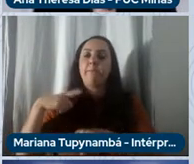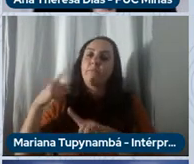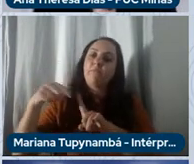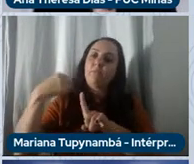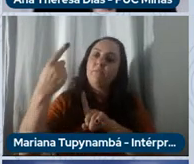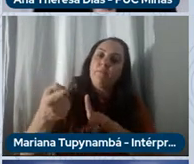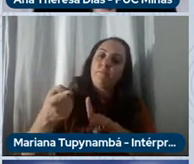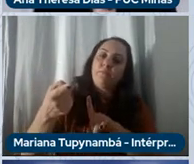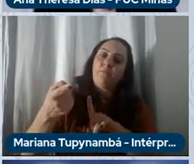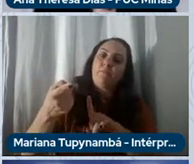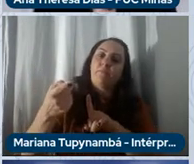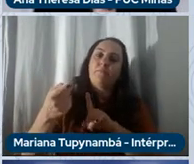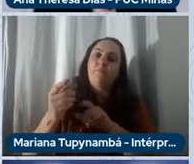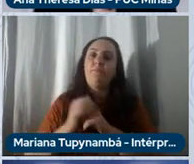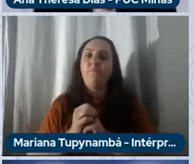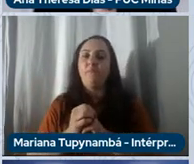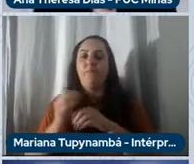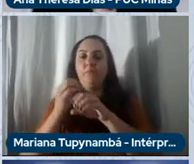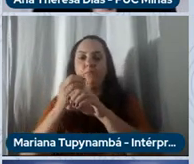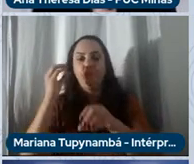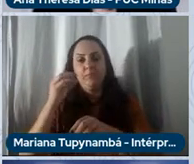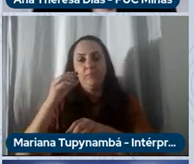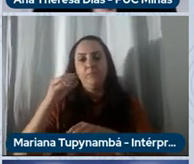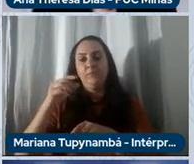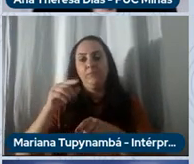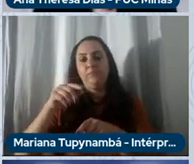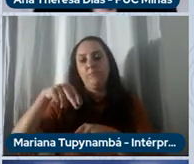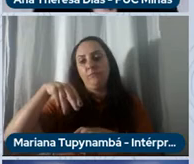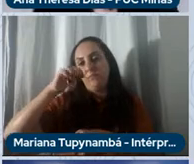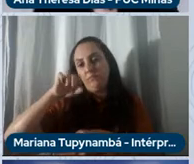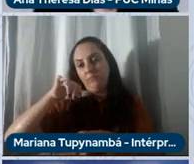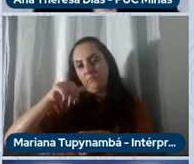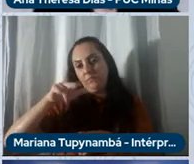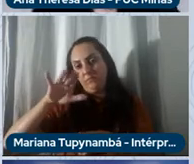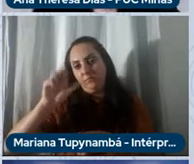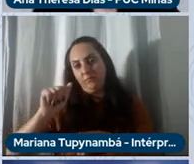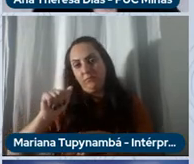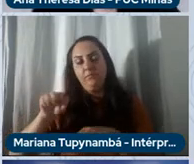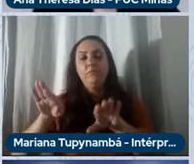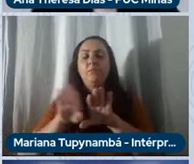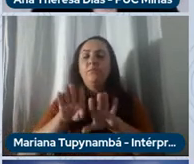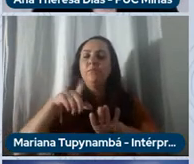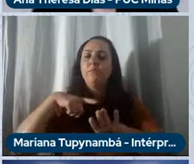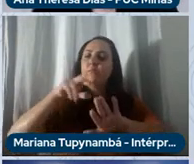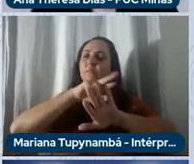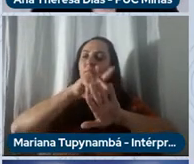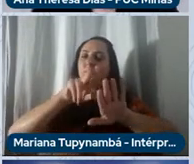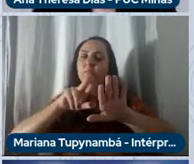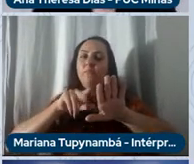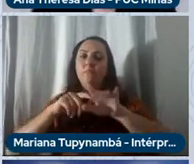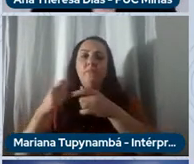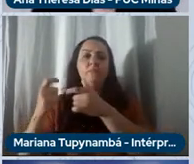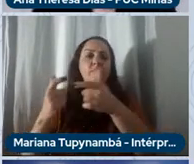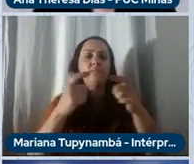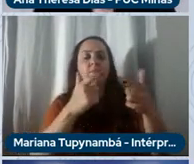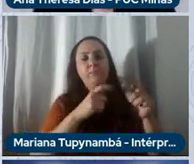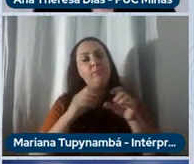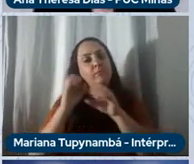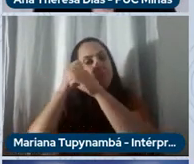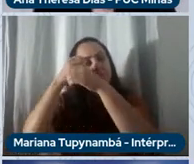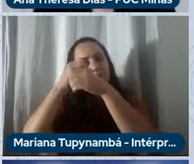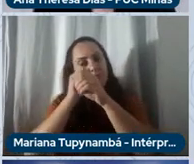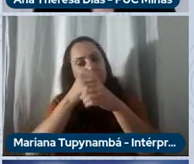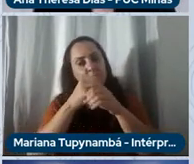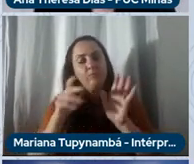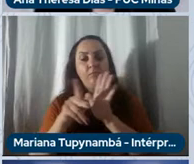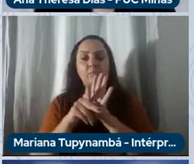Estrito Senso da Engenharia Mecânica. Vários laboratórios implementados, frutos dessa colaboração,